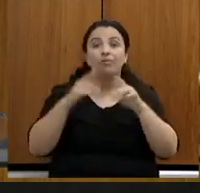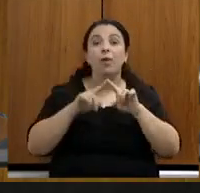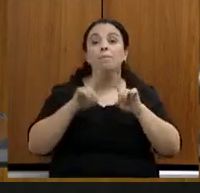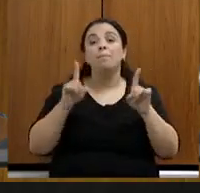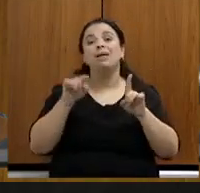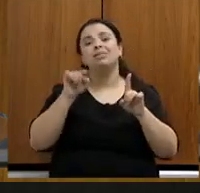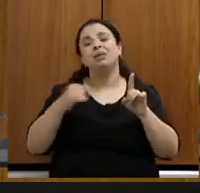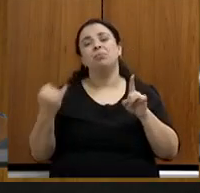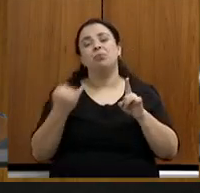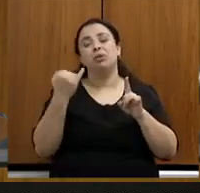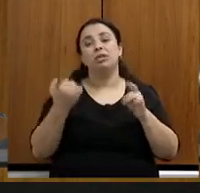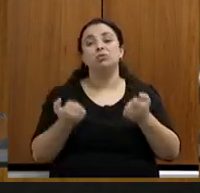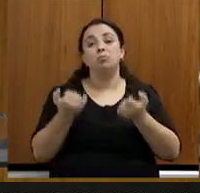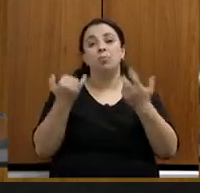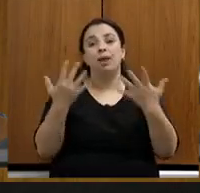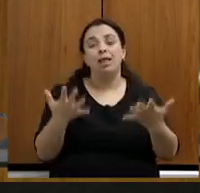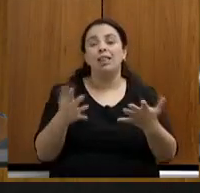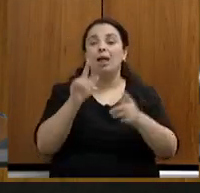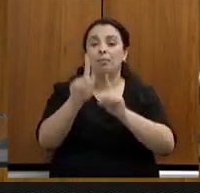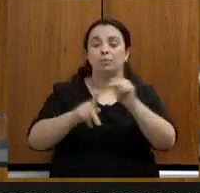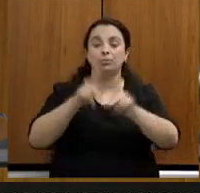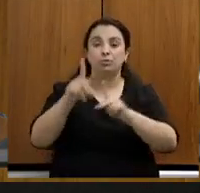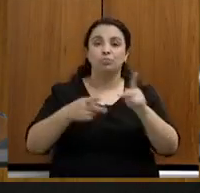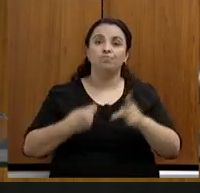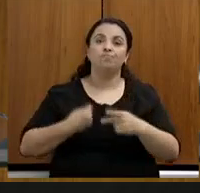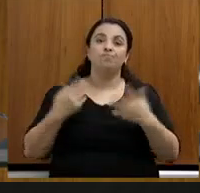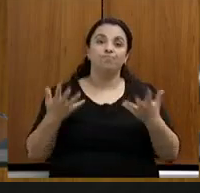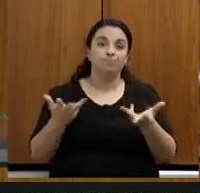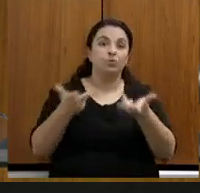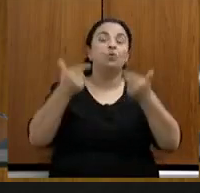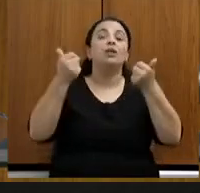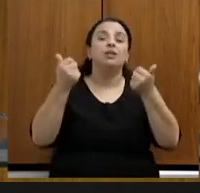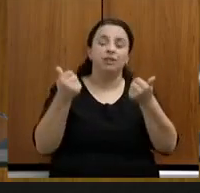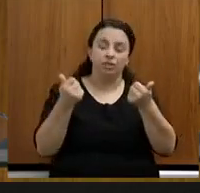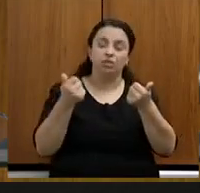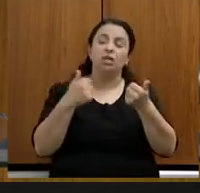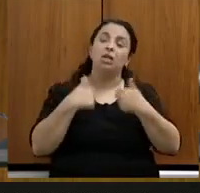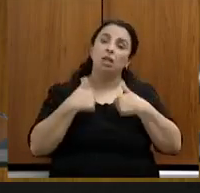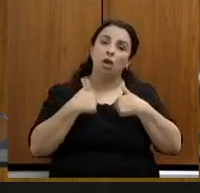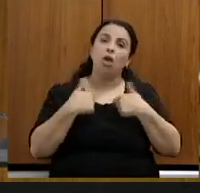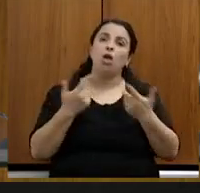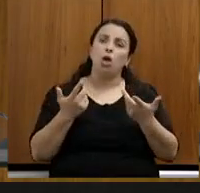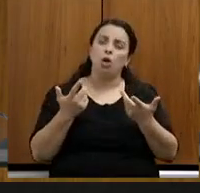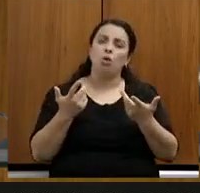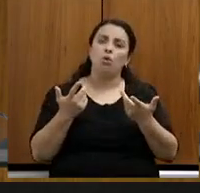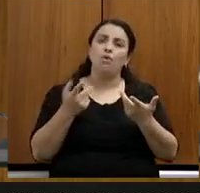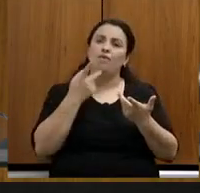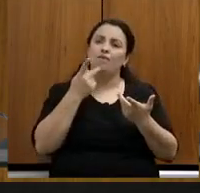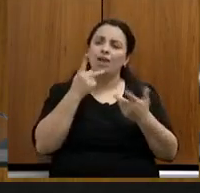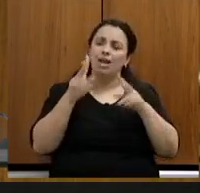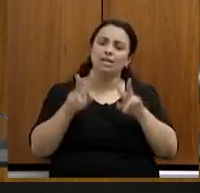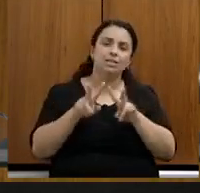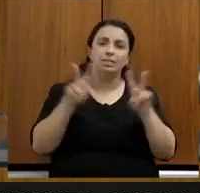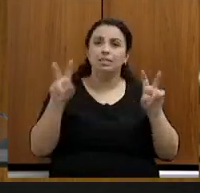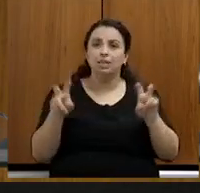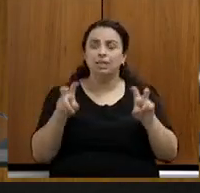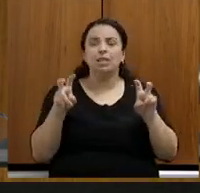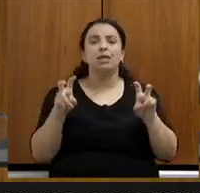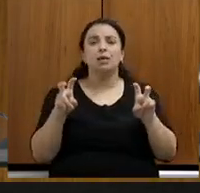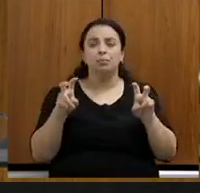tenha a melhor qualidade de vida para as pessoas. Então, faço questão aqui de trazer esse tema tão